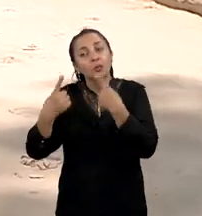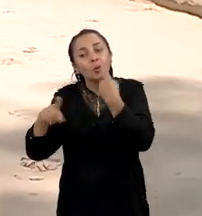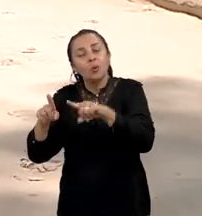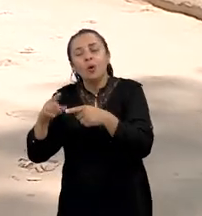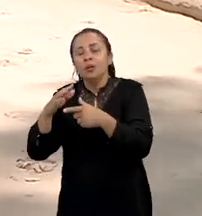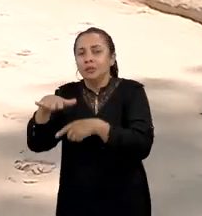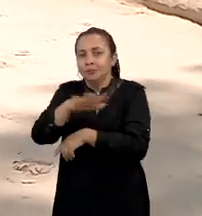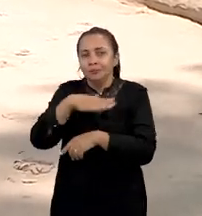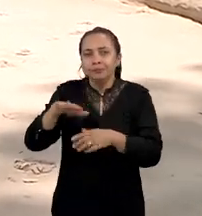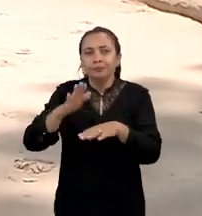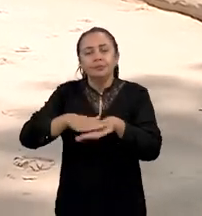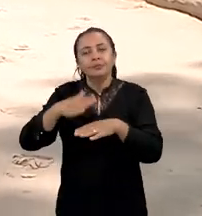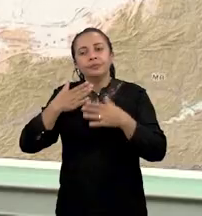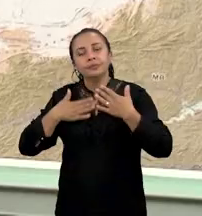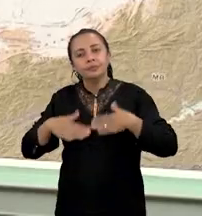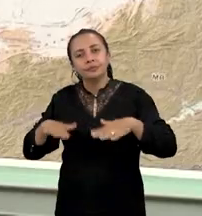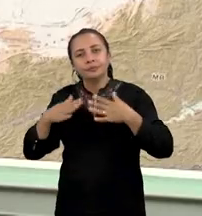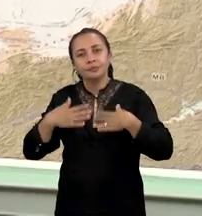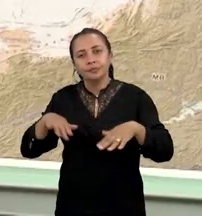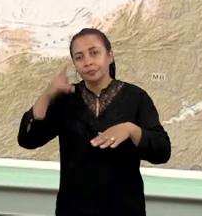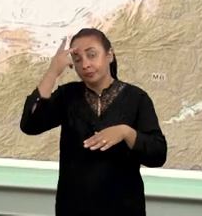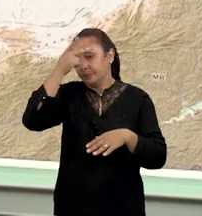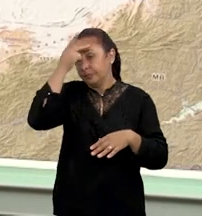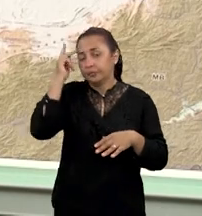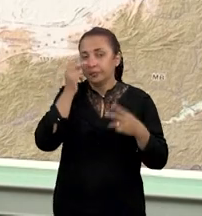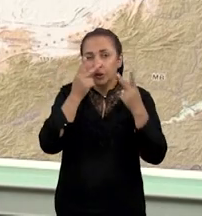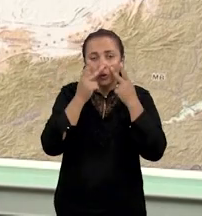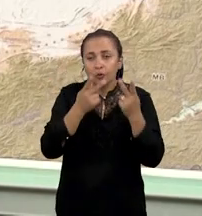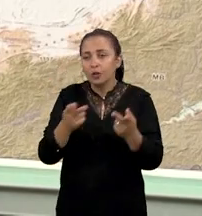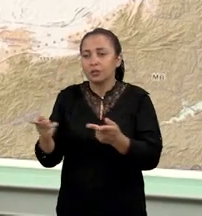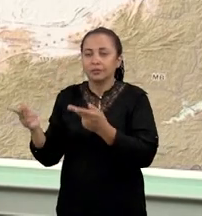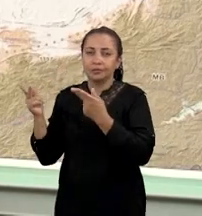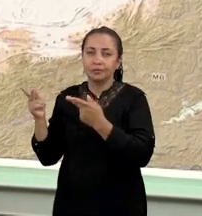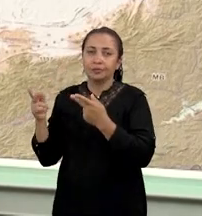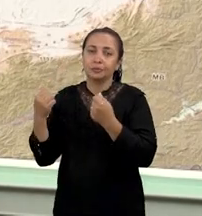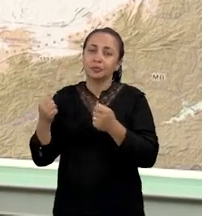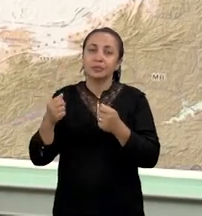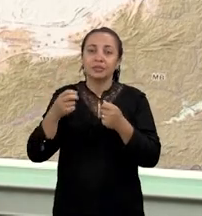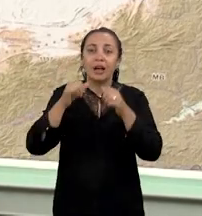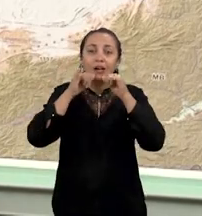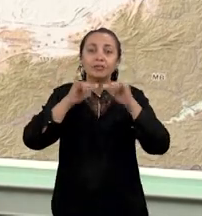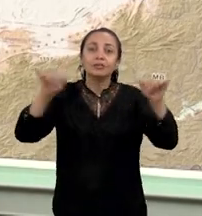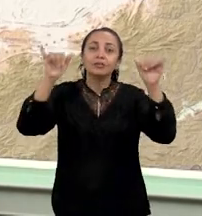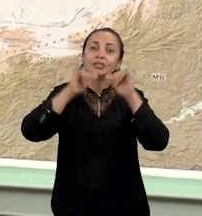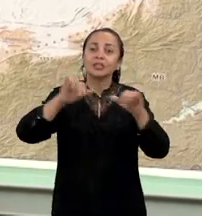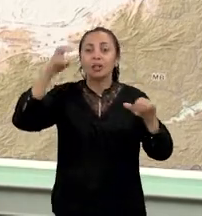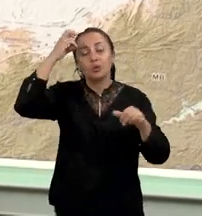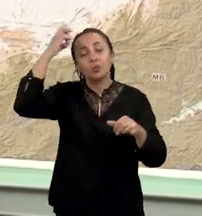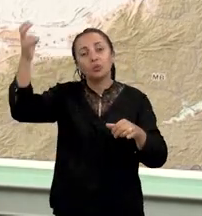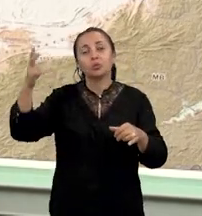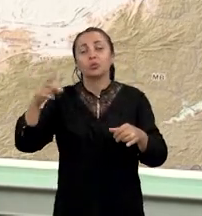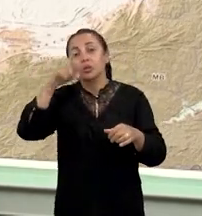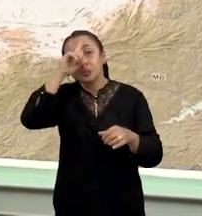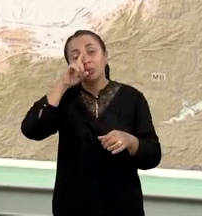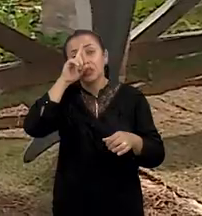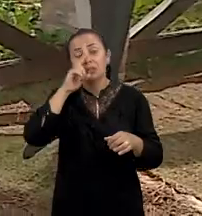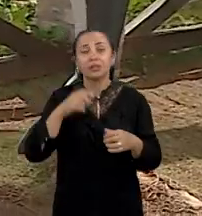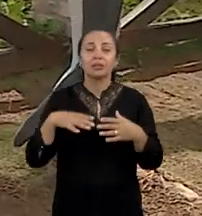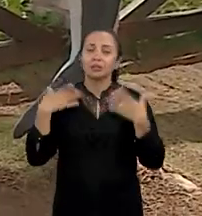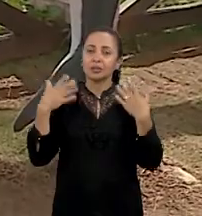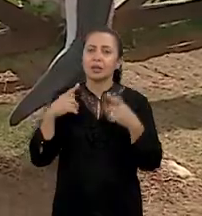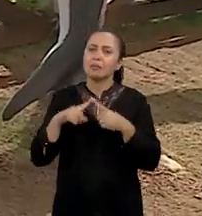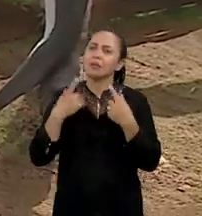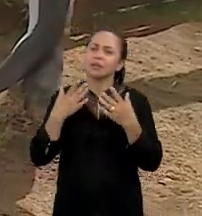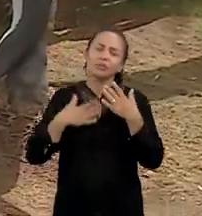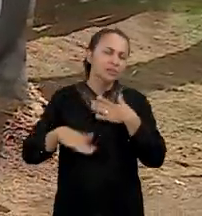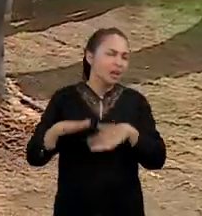tranquilas para o turismo, digamos assim. E 2. É preciso disseminar a cultura do risco na atividade turística, mas